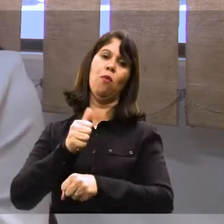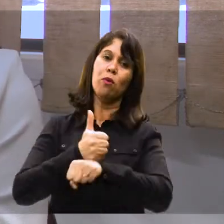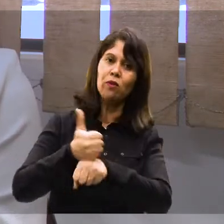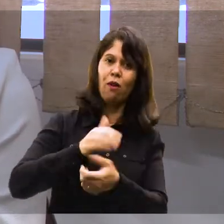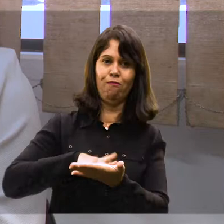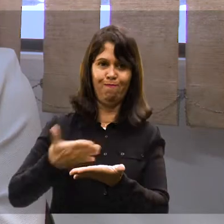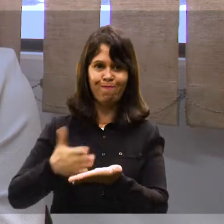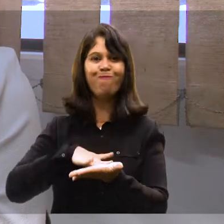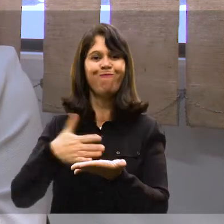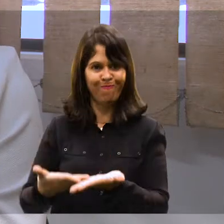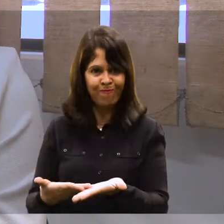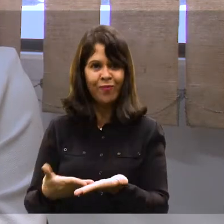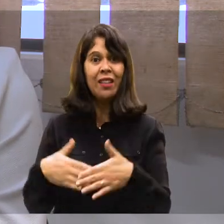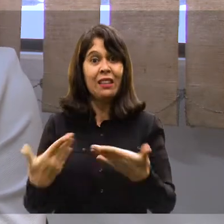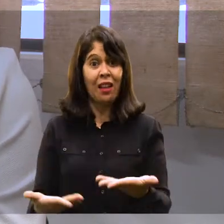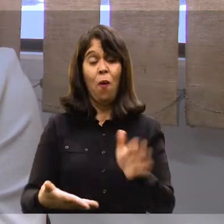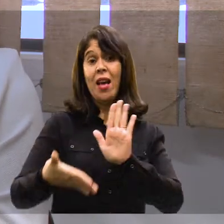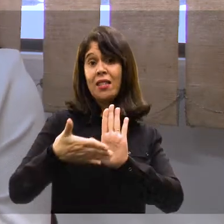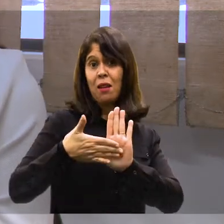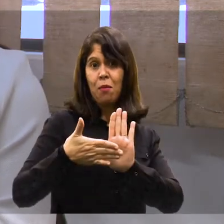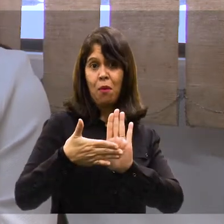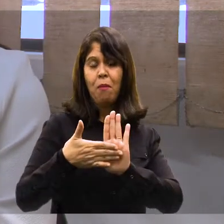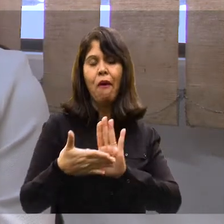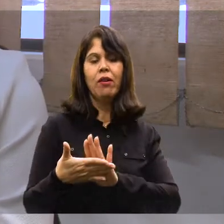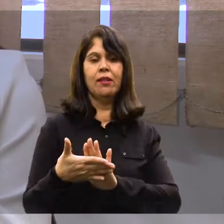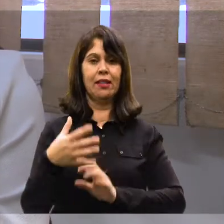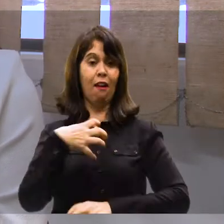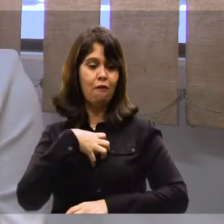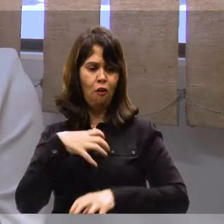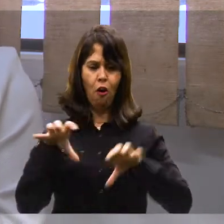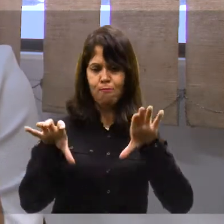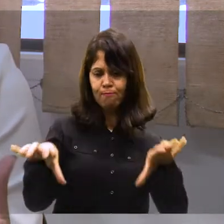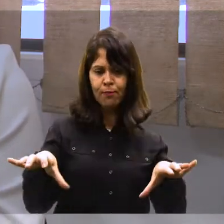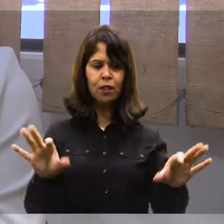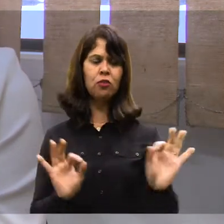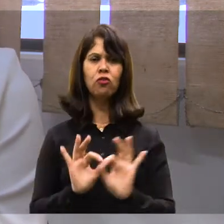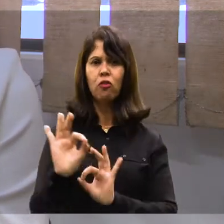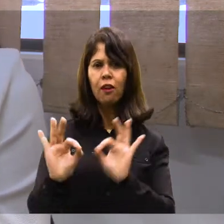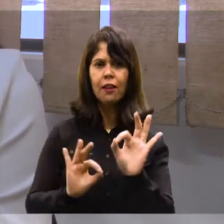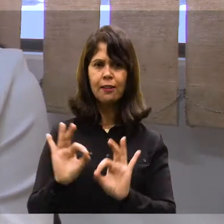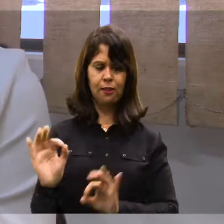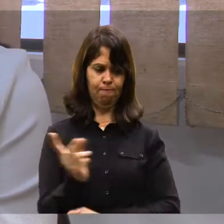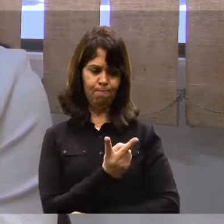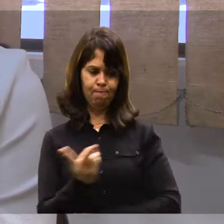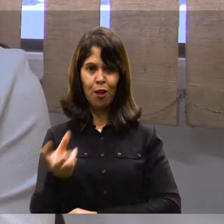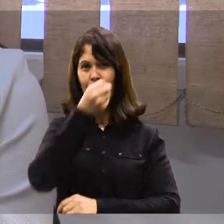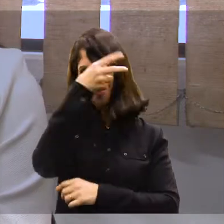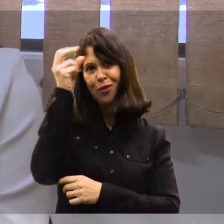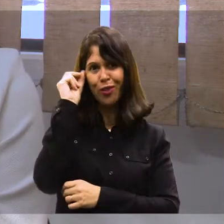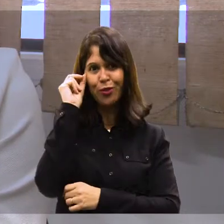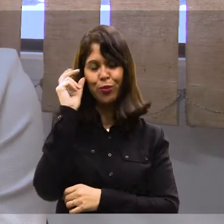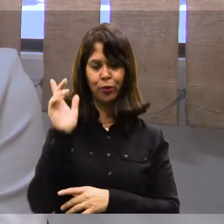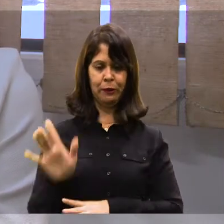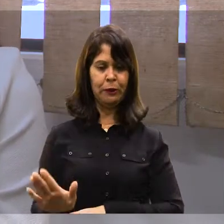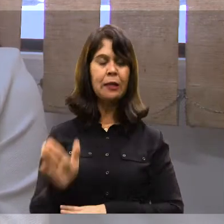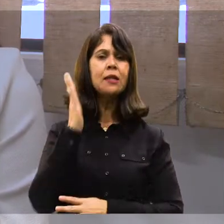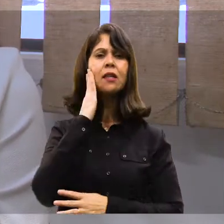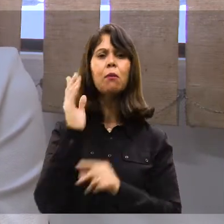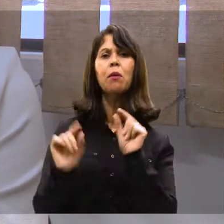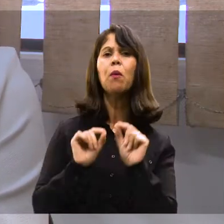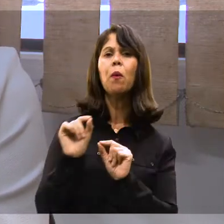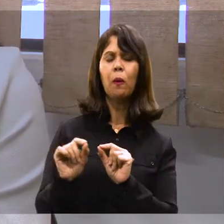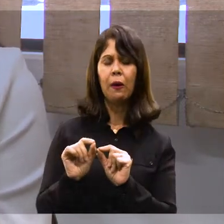para formar intérprete e aí, nessa proposta, nesse modo de organização das prefeituras,